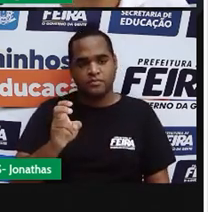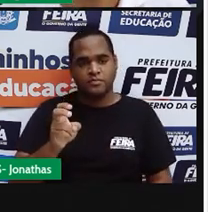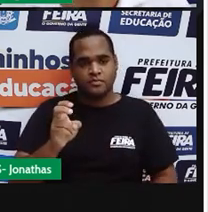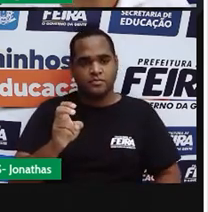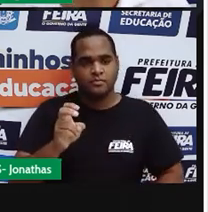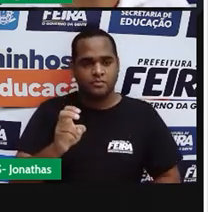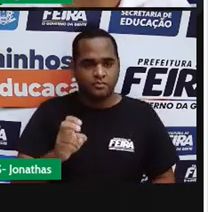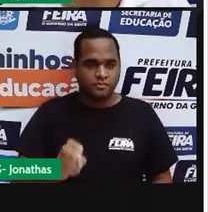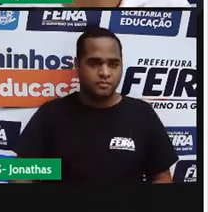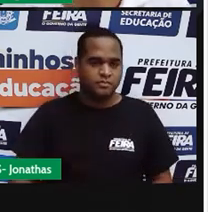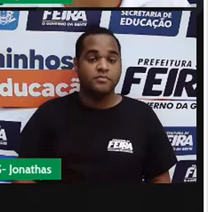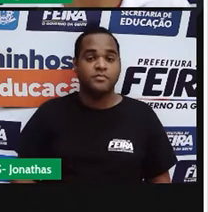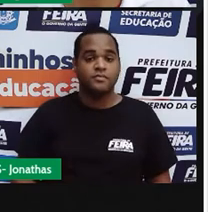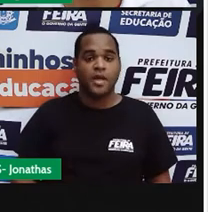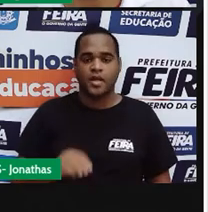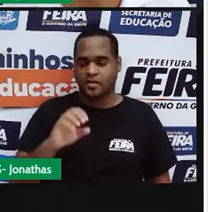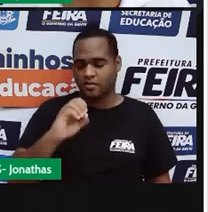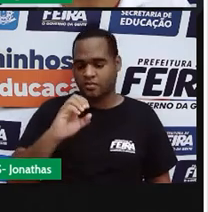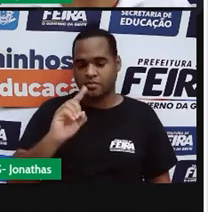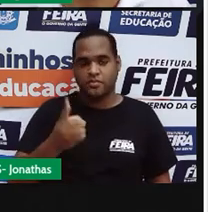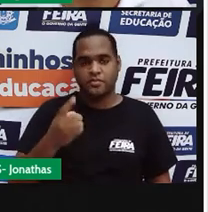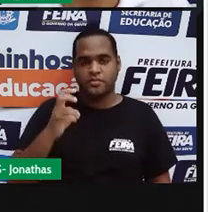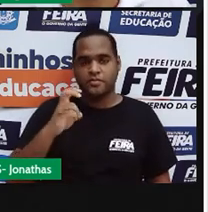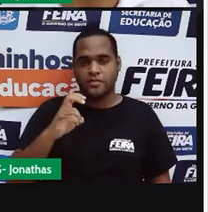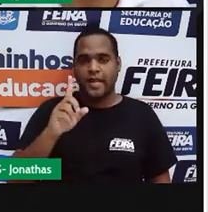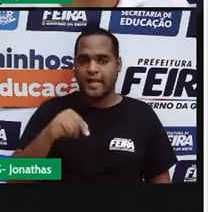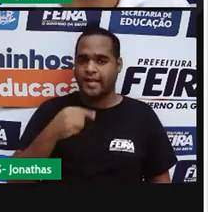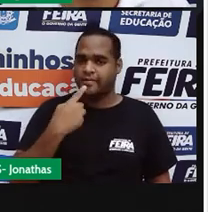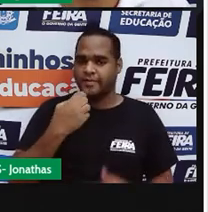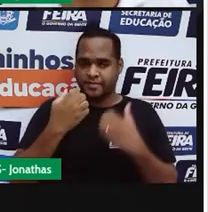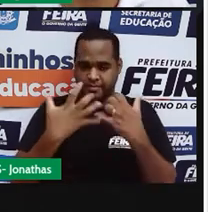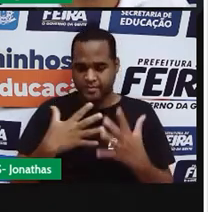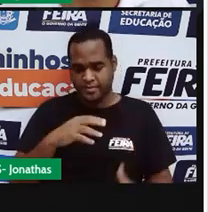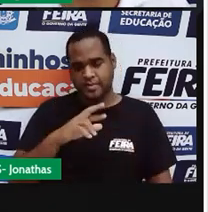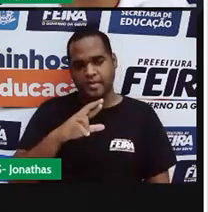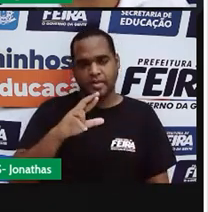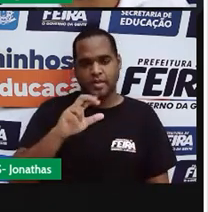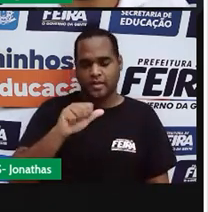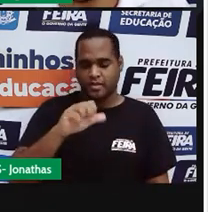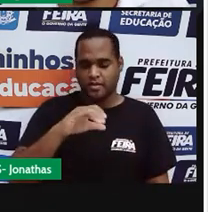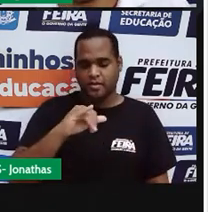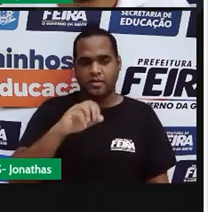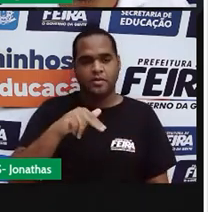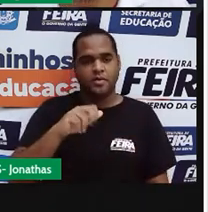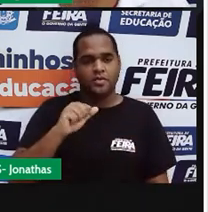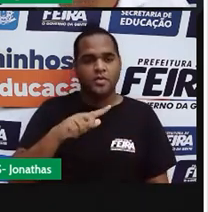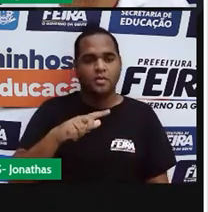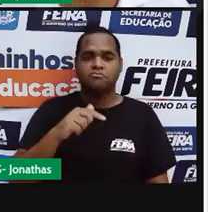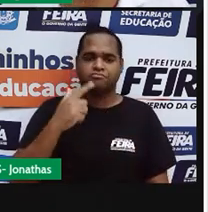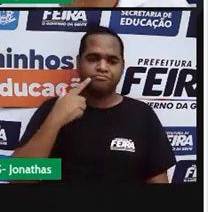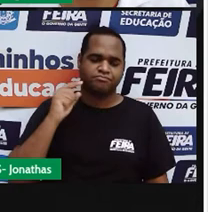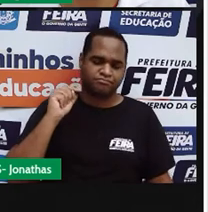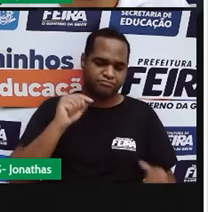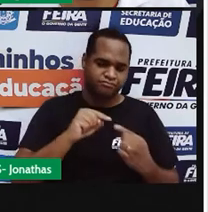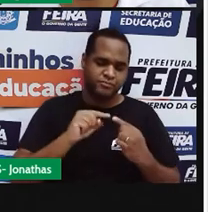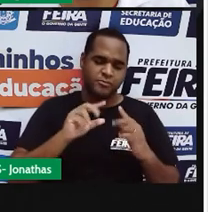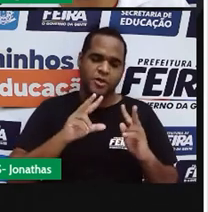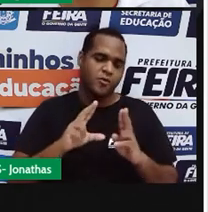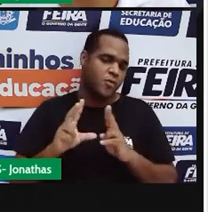cinco é um número racional porque ele nasceu de uma fração e ele pode